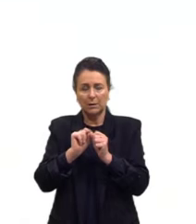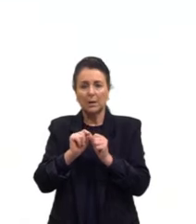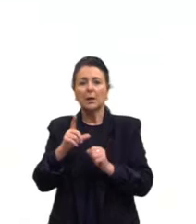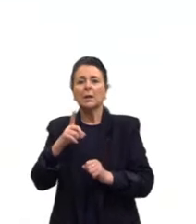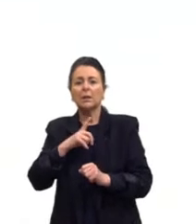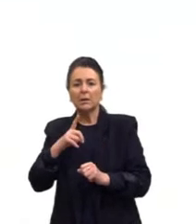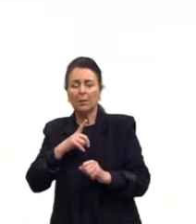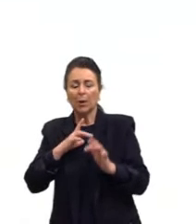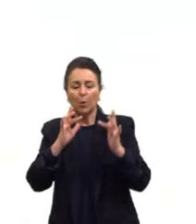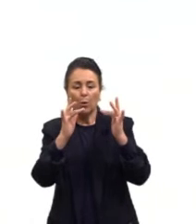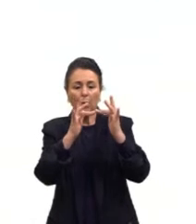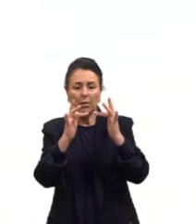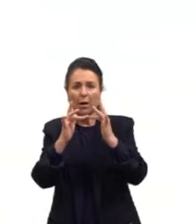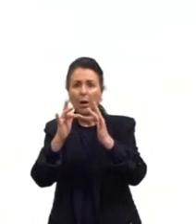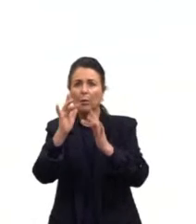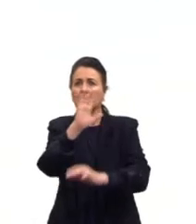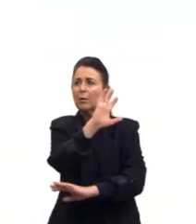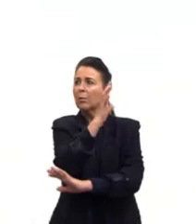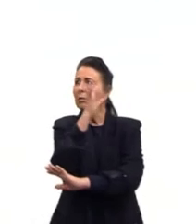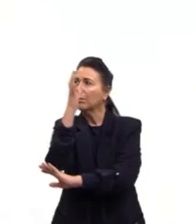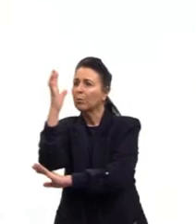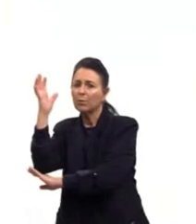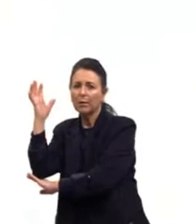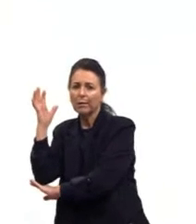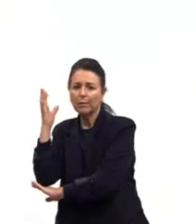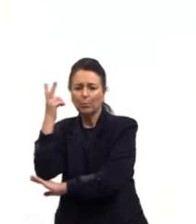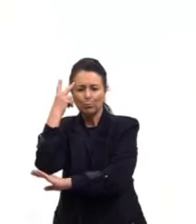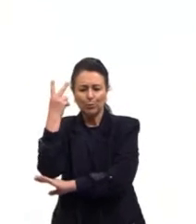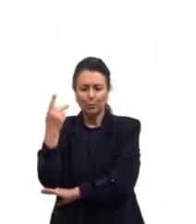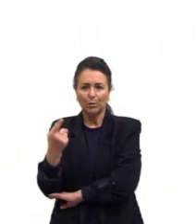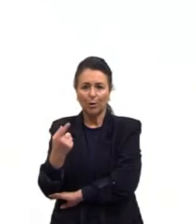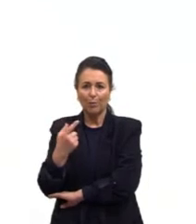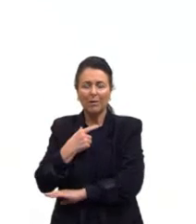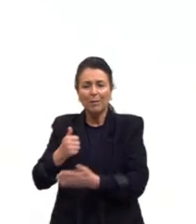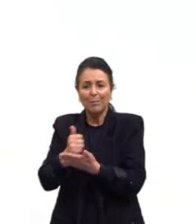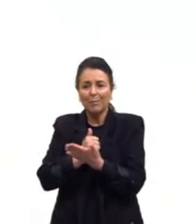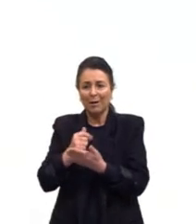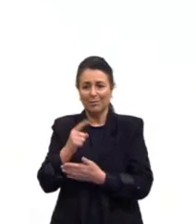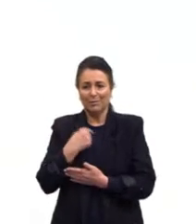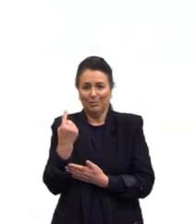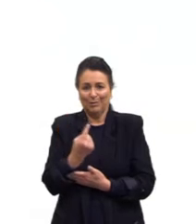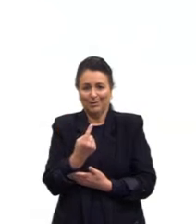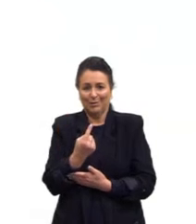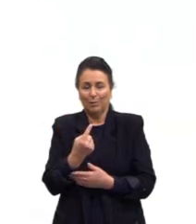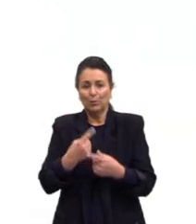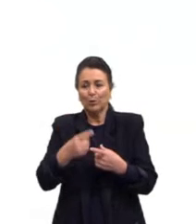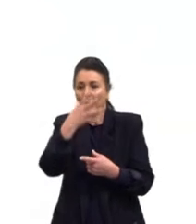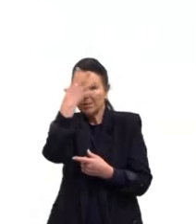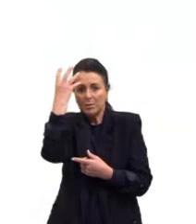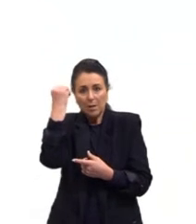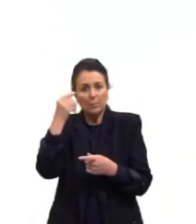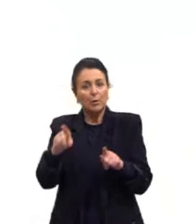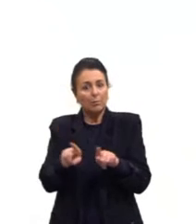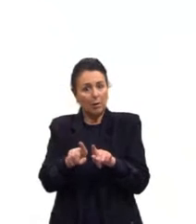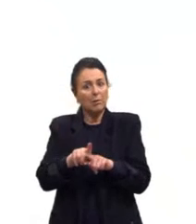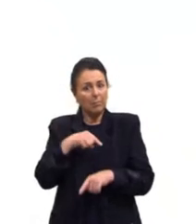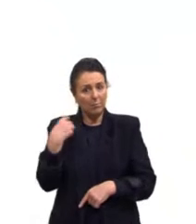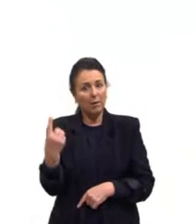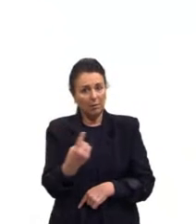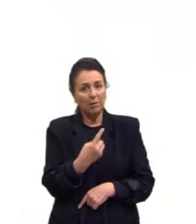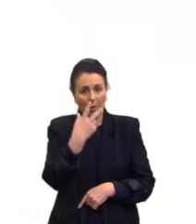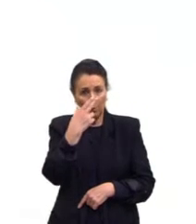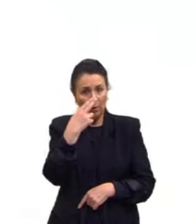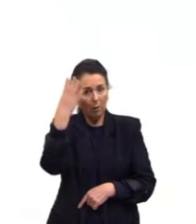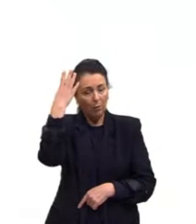Esteja em contato com a natureza, né? Que é a nossa fonte, a nossa base. Às vezes, esquecemos que nós somos natureza. Nós, seres humanos, não